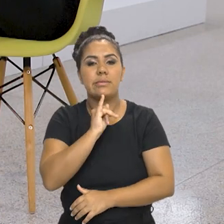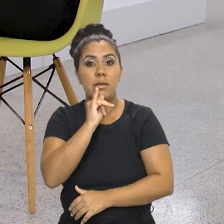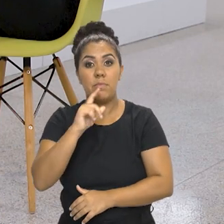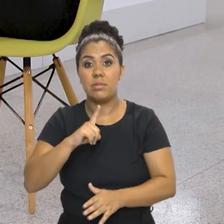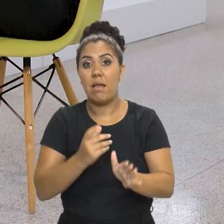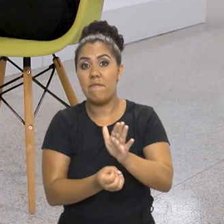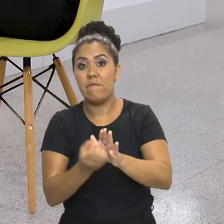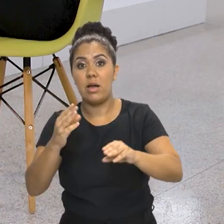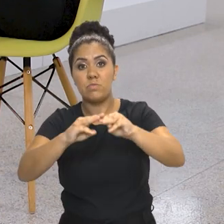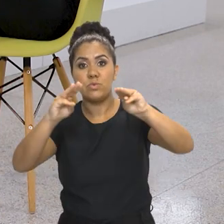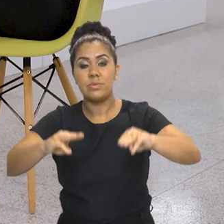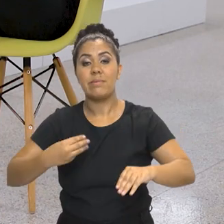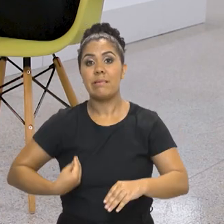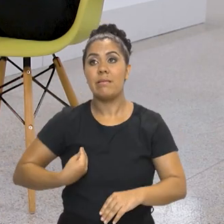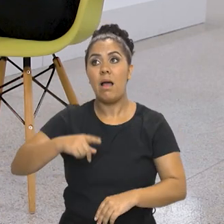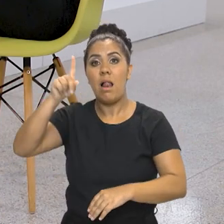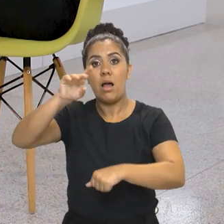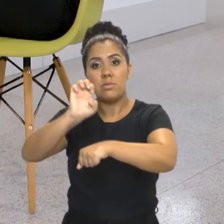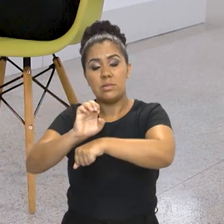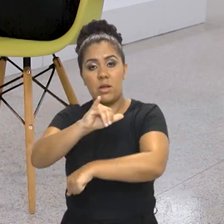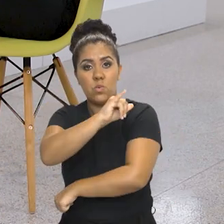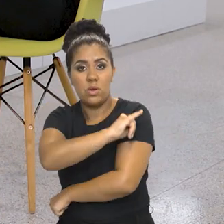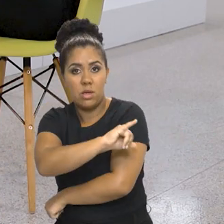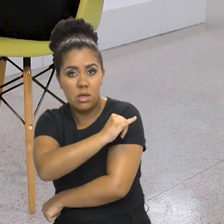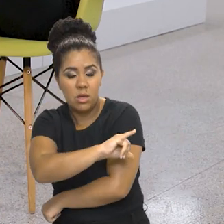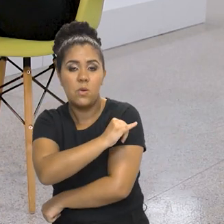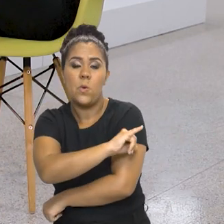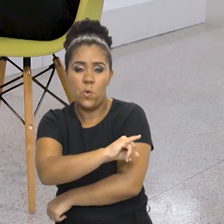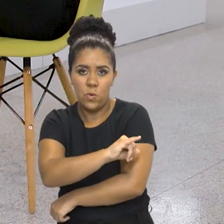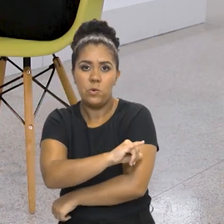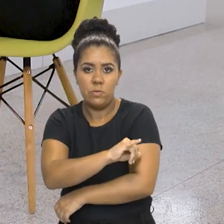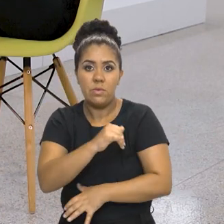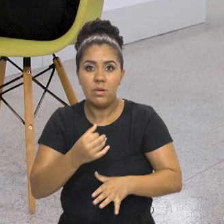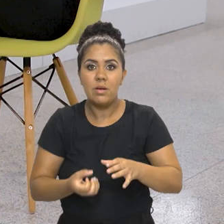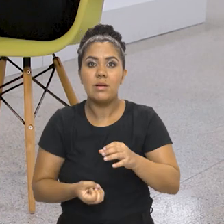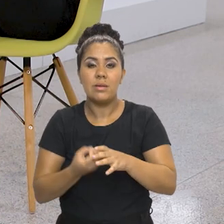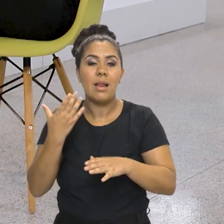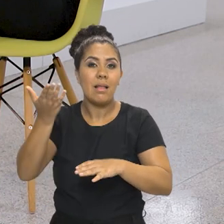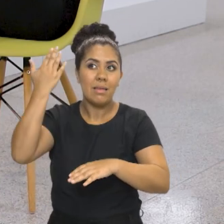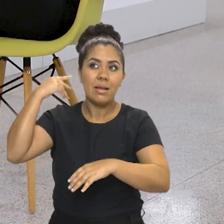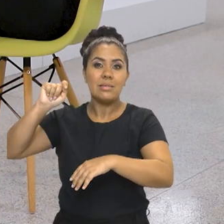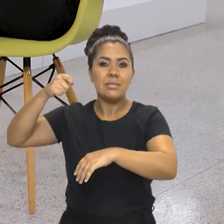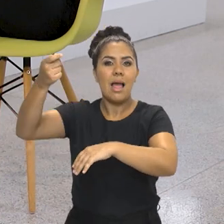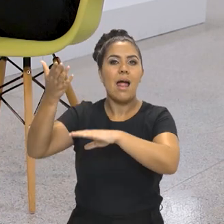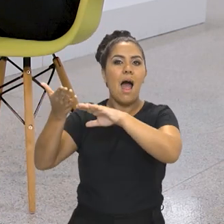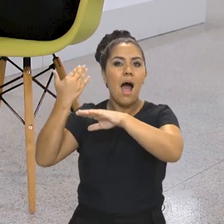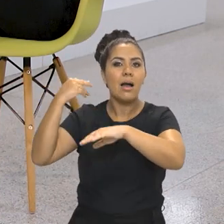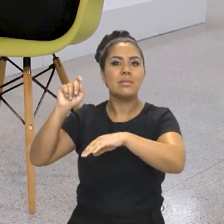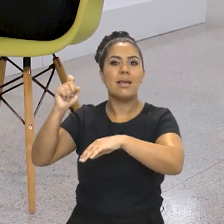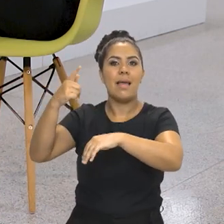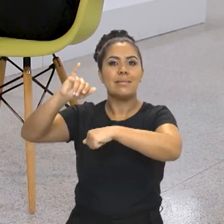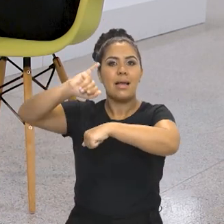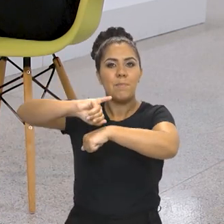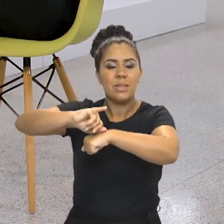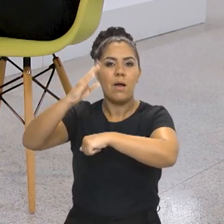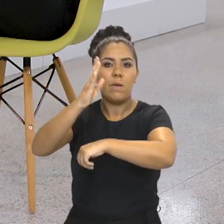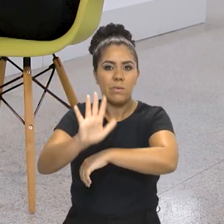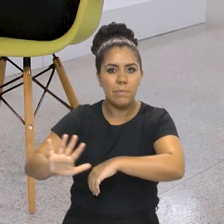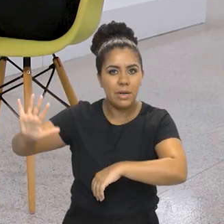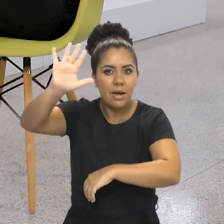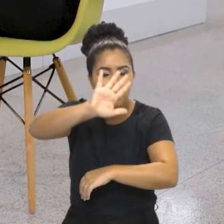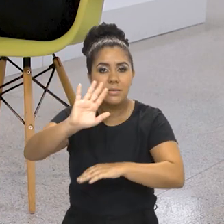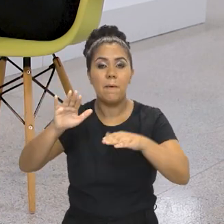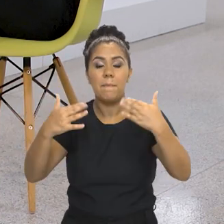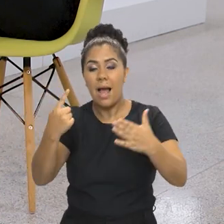exemplo, tem muitos museus que estão no Rio de Janeiro, que foram criados quando o Rio ainda era a capital do Brasil. E a